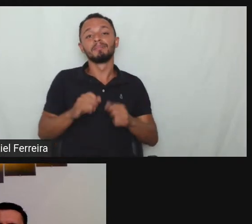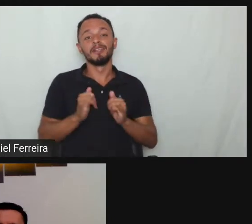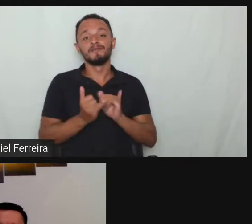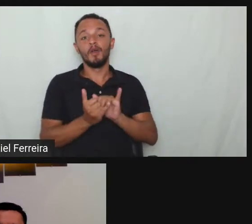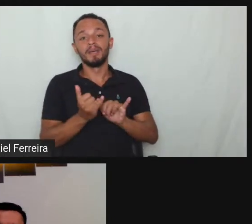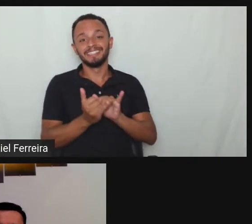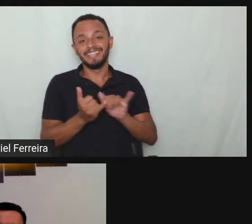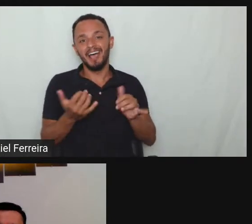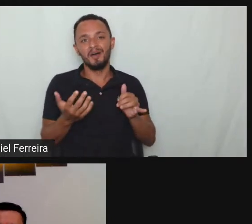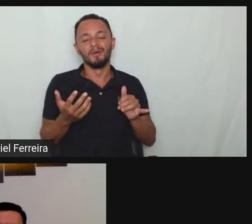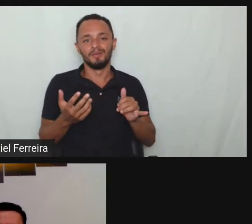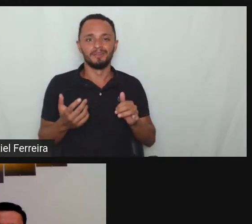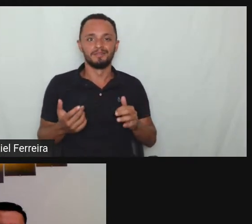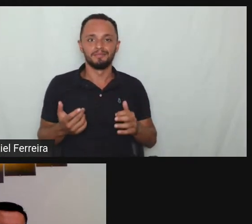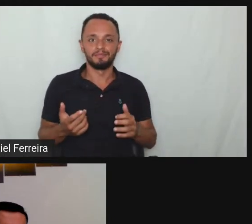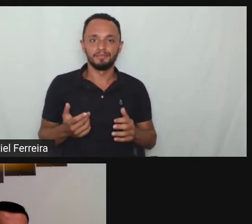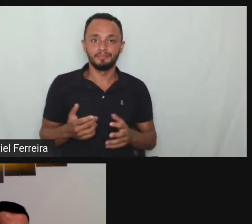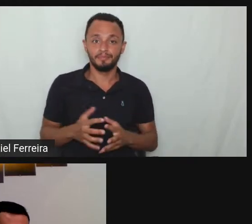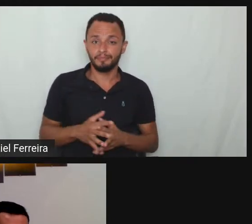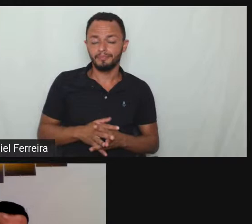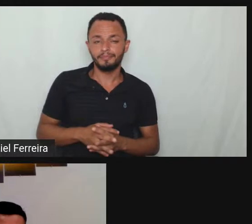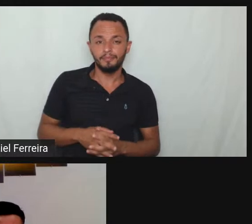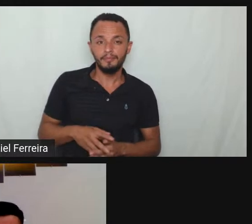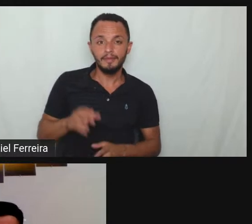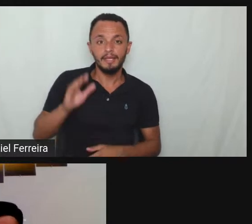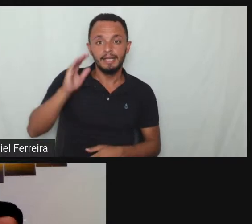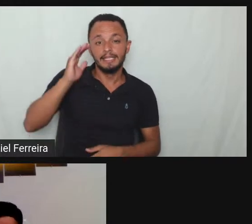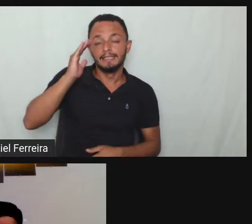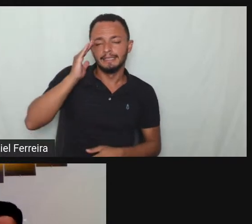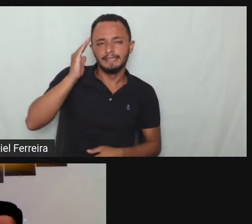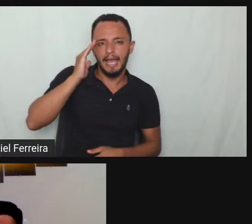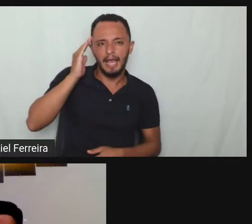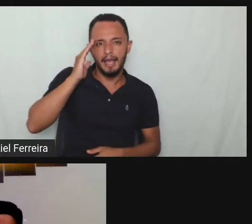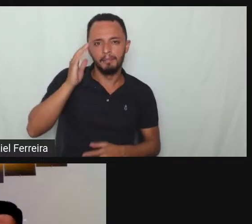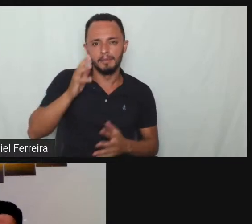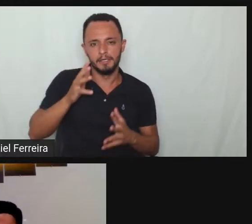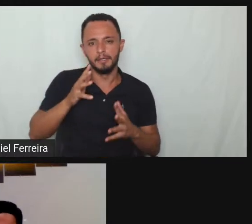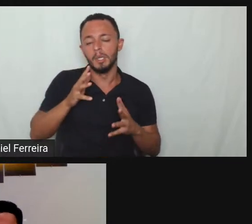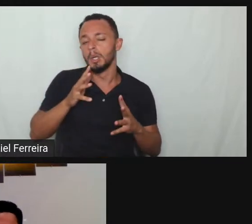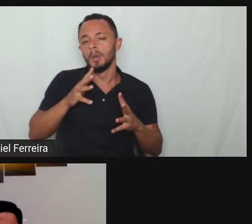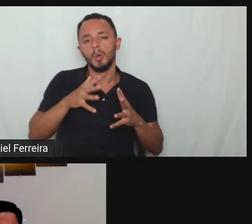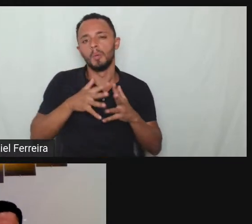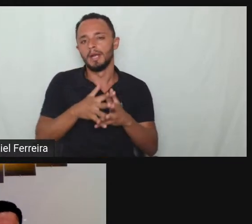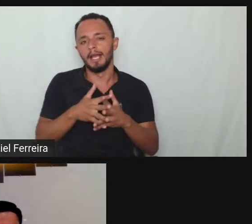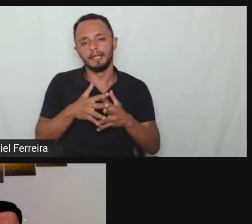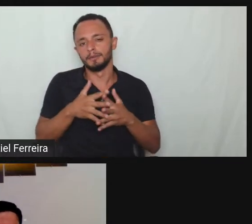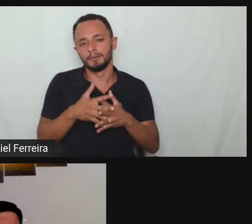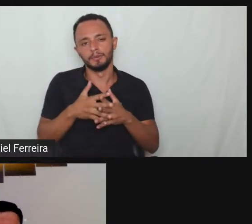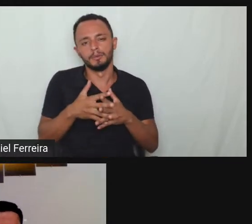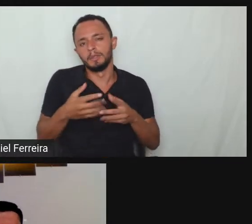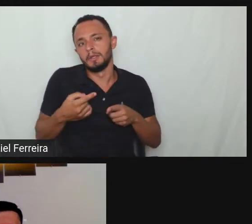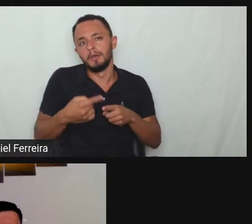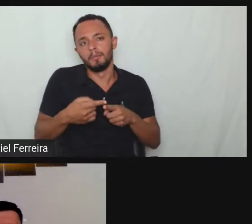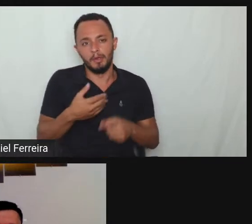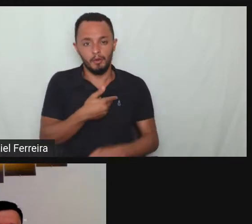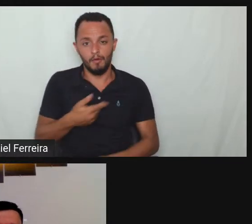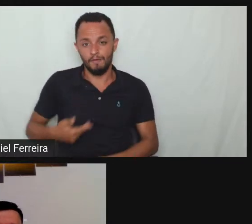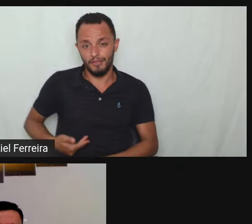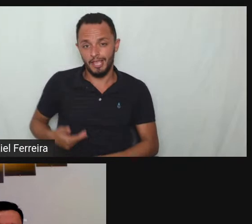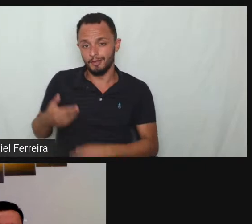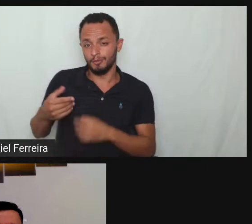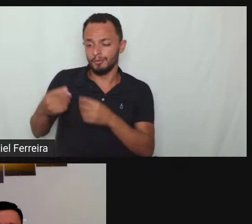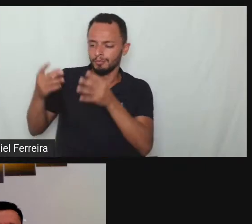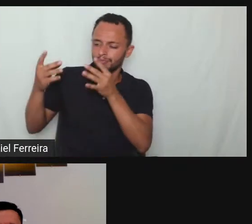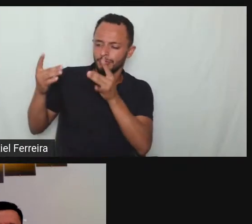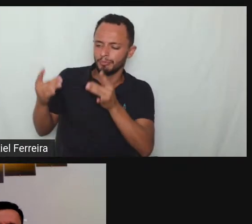até porque a gente sabe que o órgão público não dá esse devido esclarecimento da forma que a gente precisa